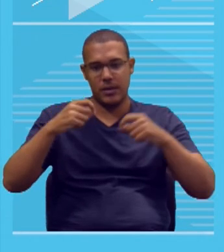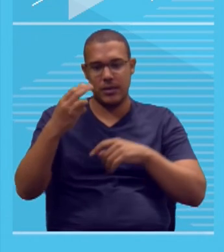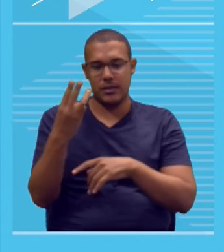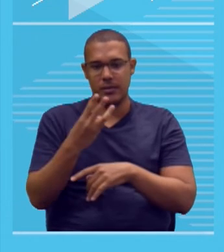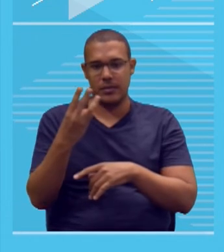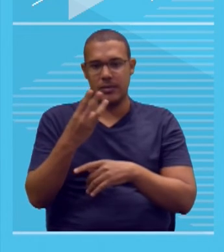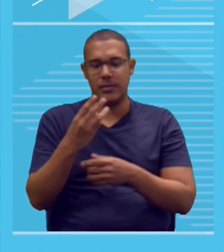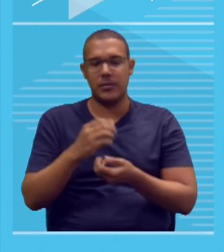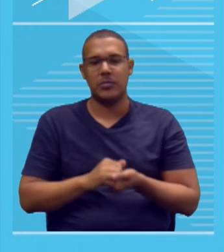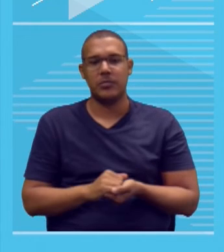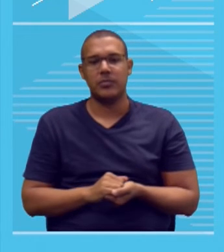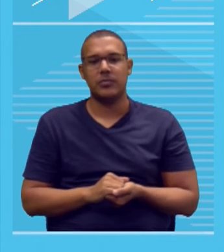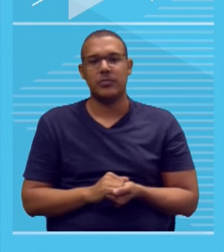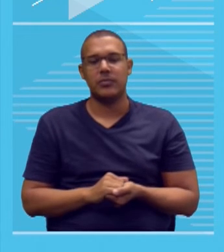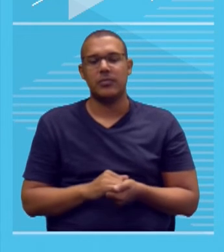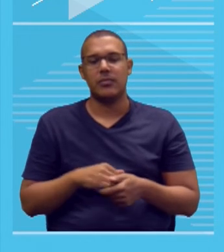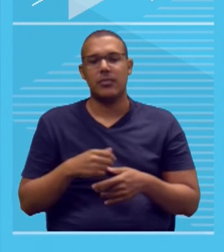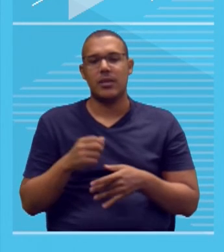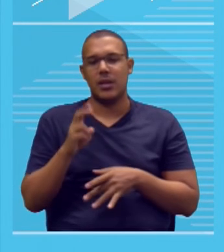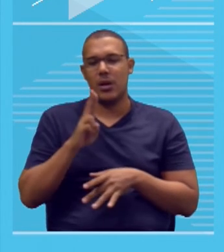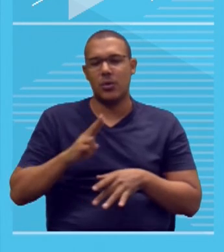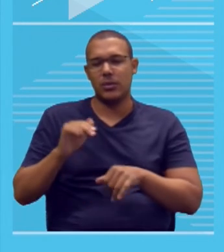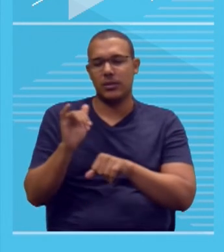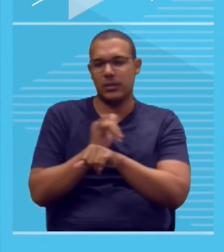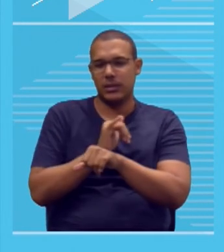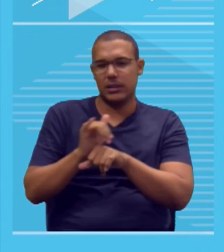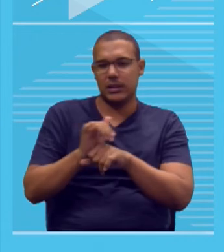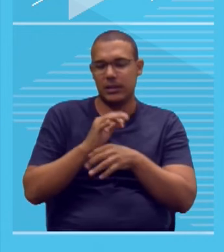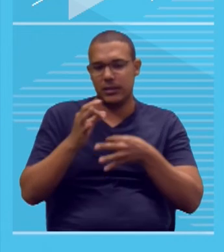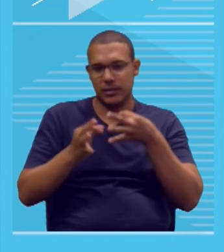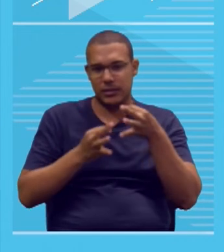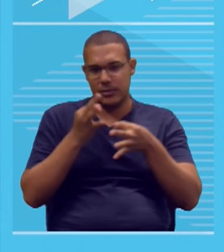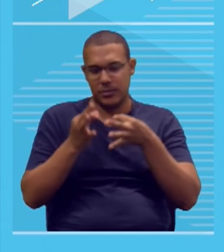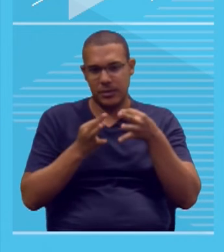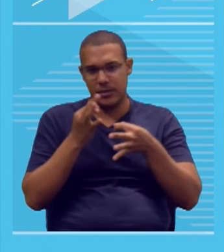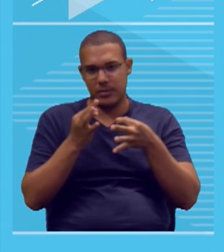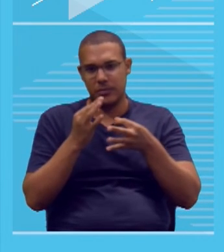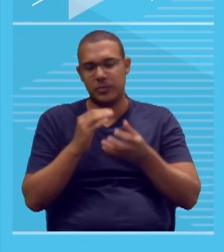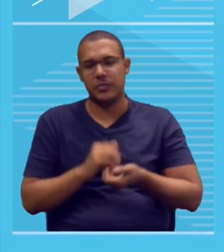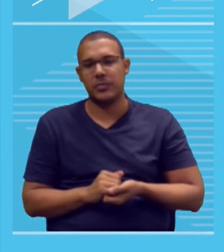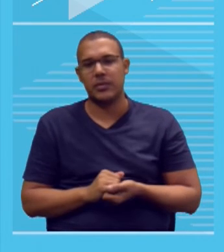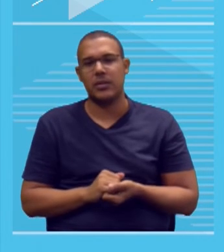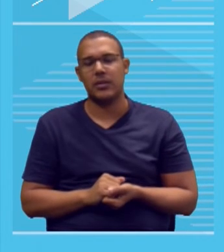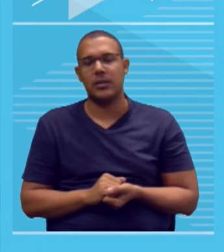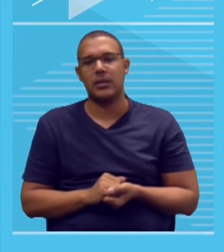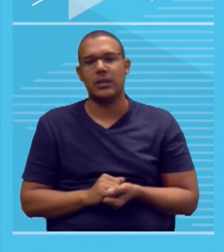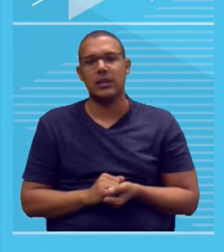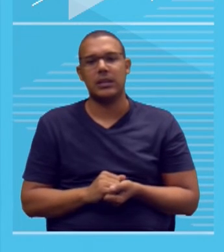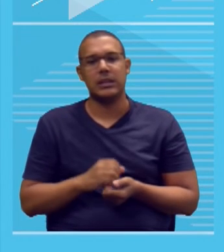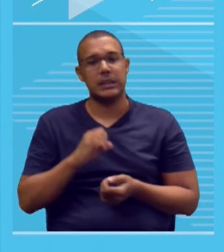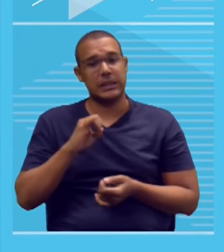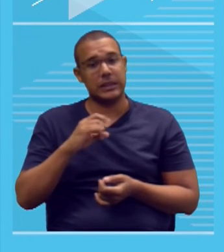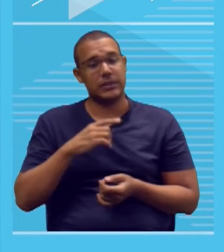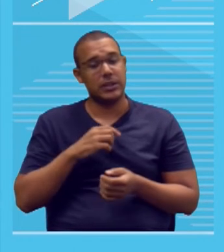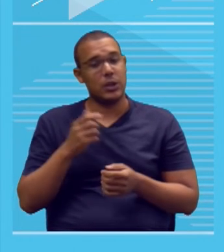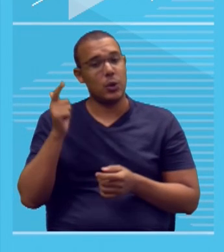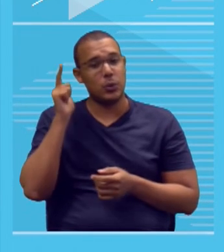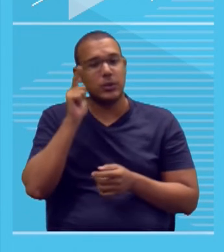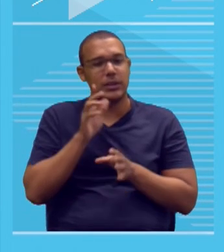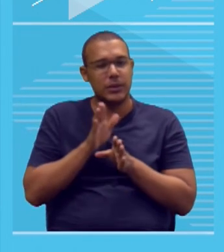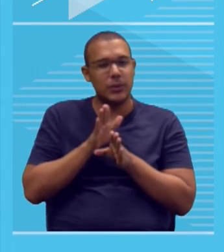das suas estratégias argumentativas, se você, de fato, foi convincente o suficiente